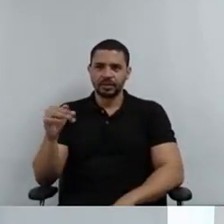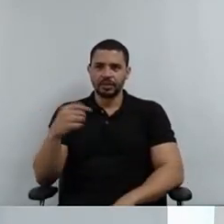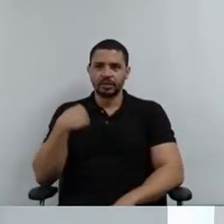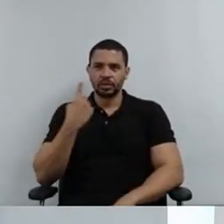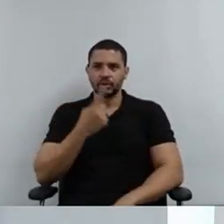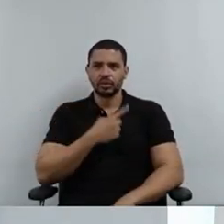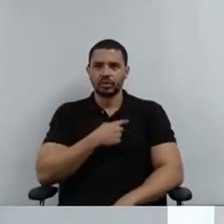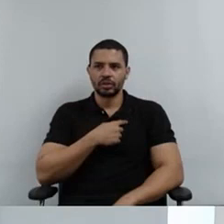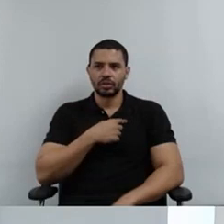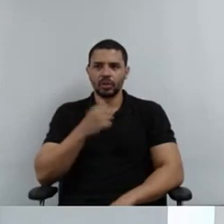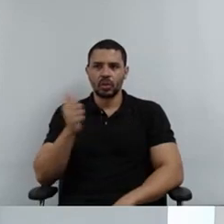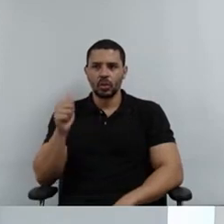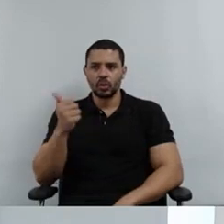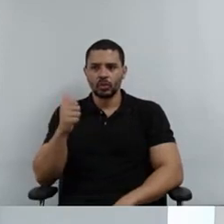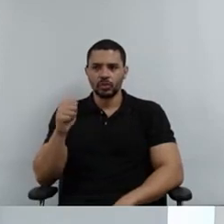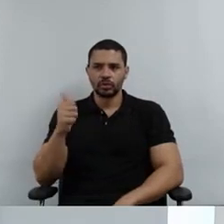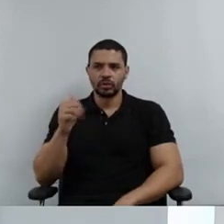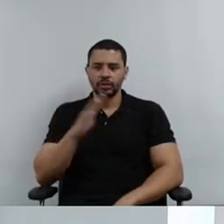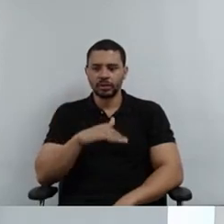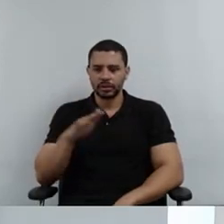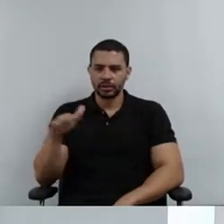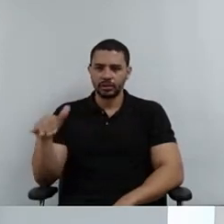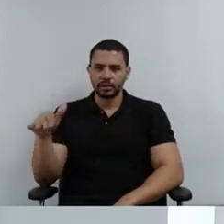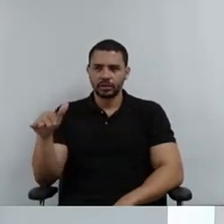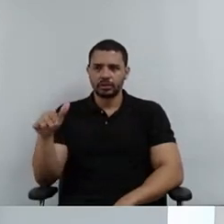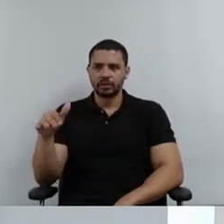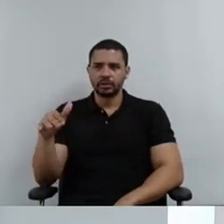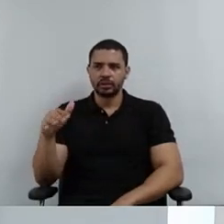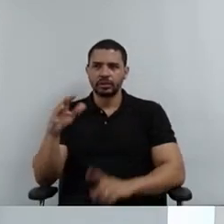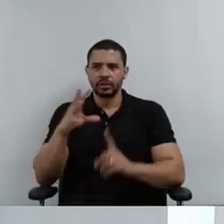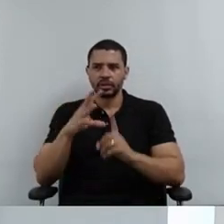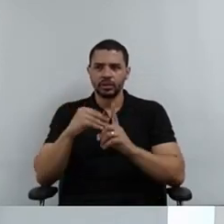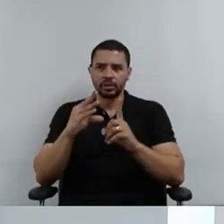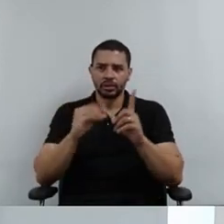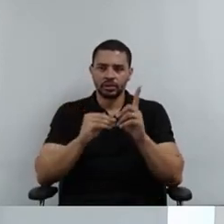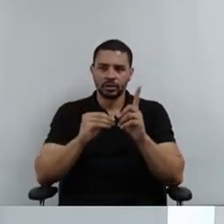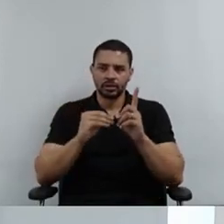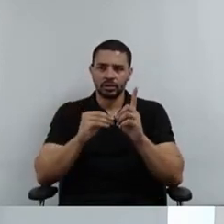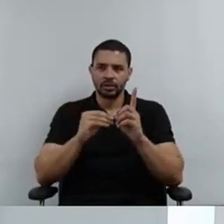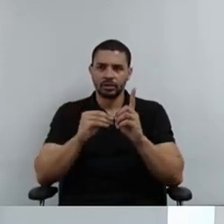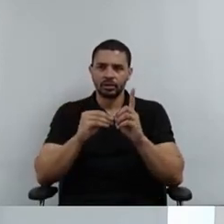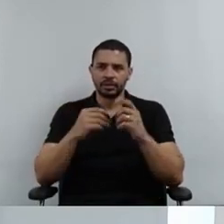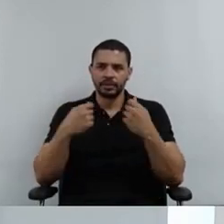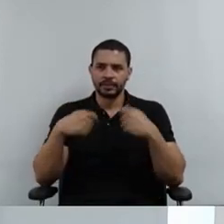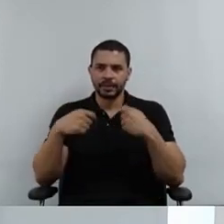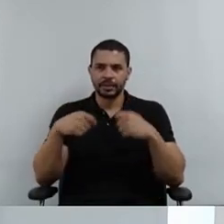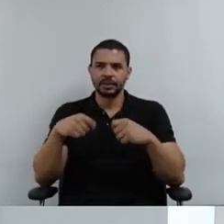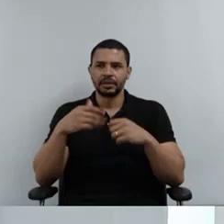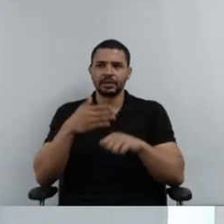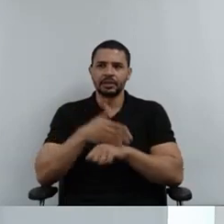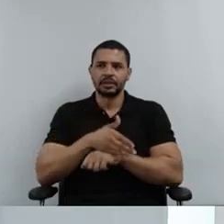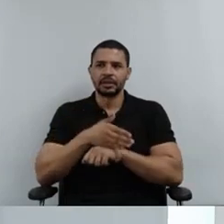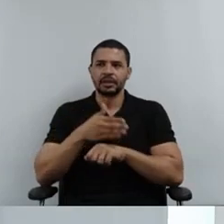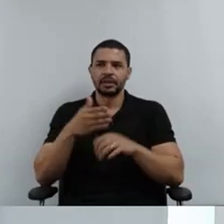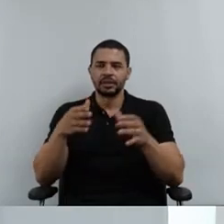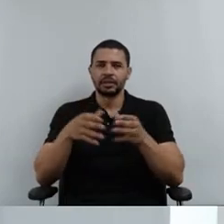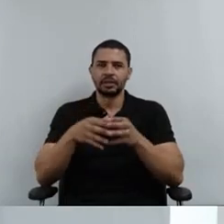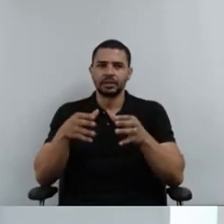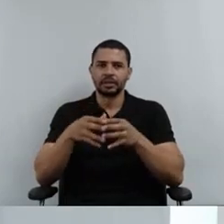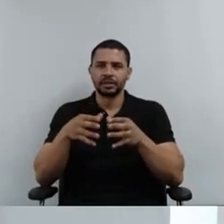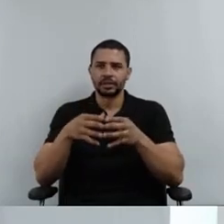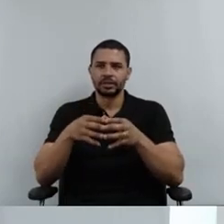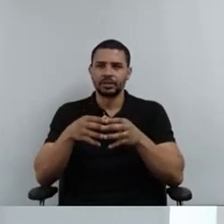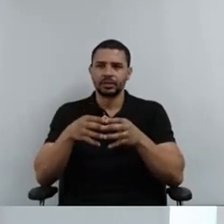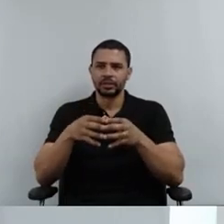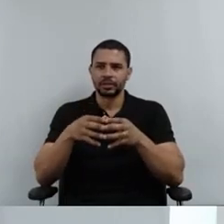11 casos de crianças em situação de abuso sexual, elas são obrigadas a ir ao CEVAT. Quando elas retornam do